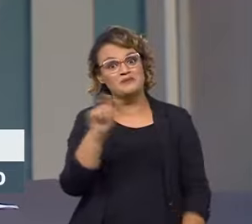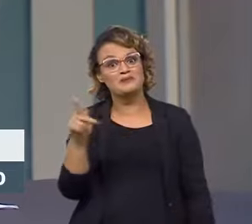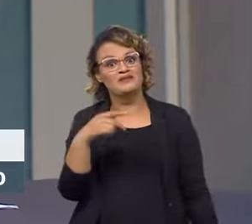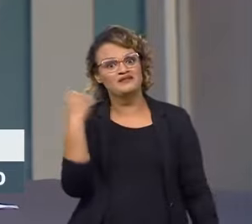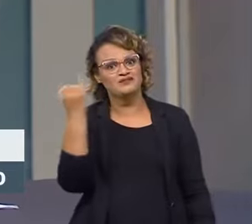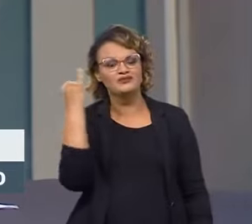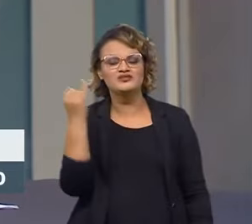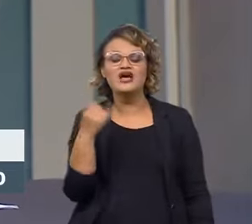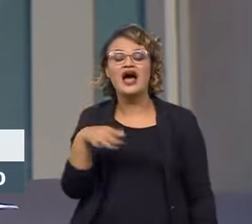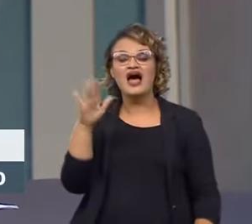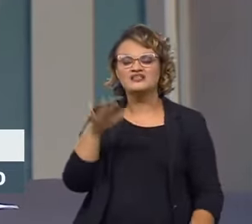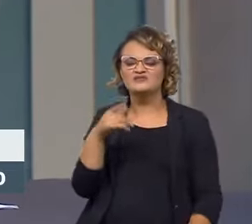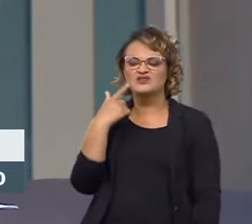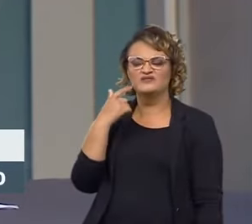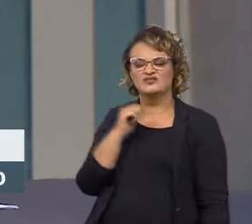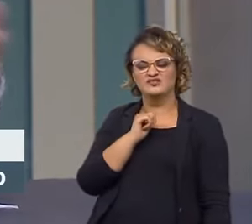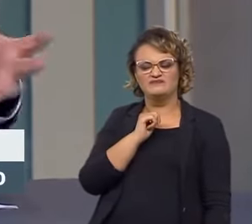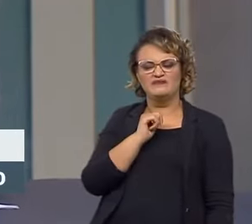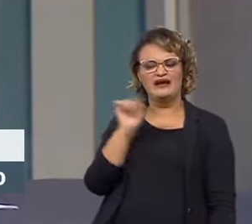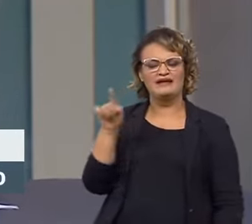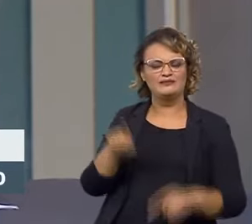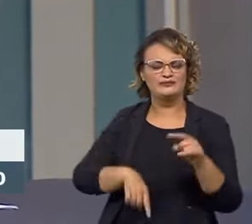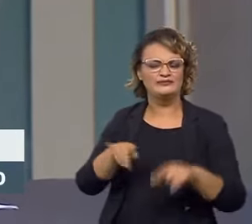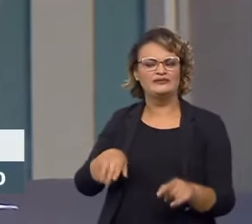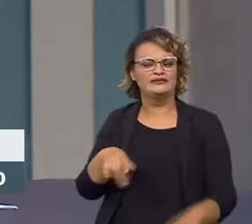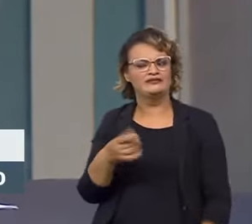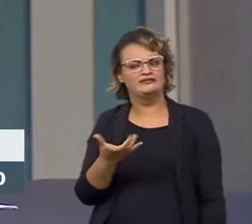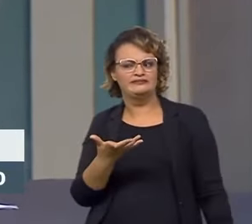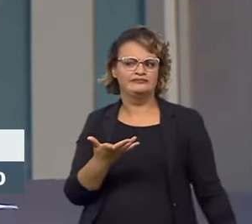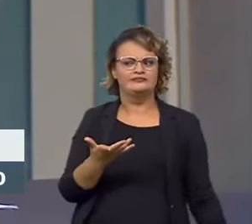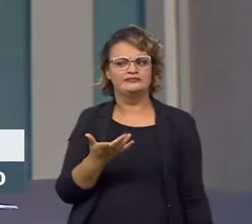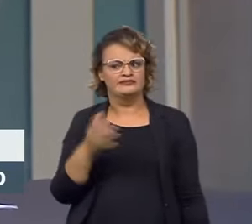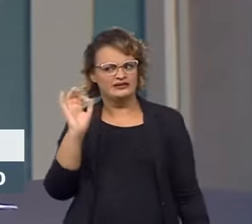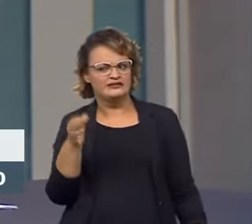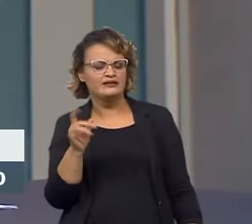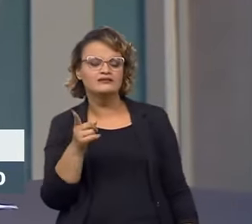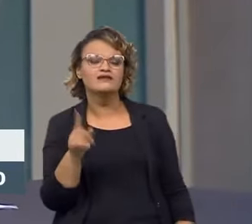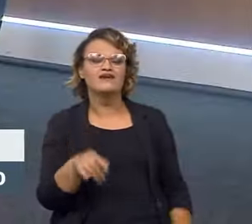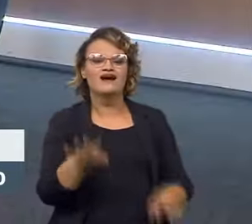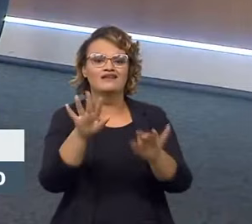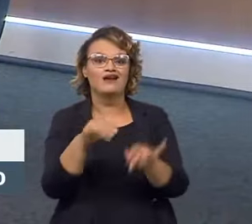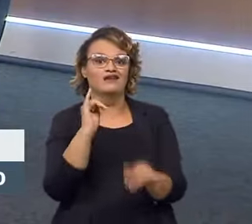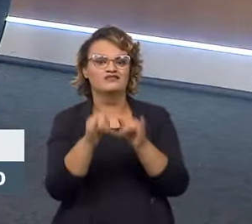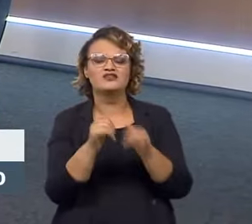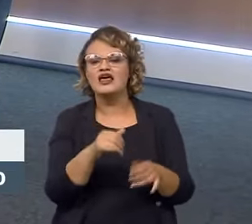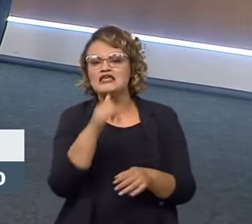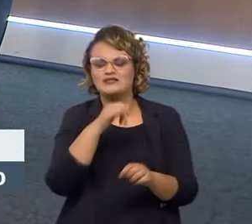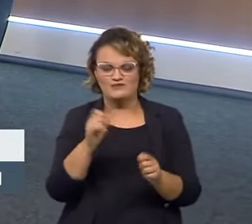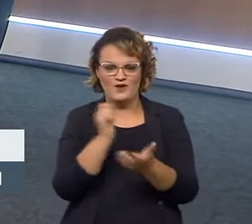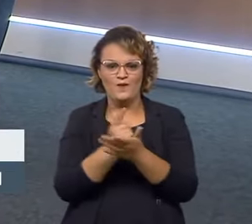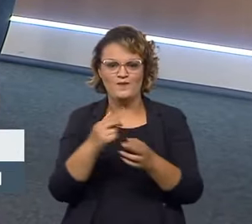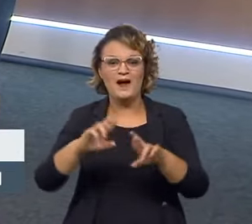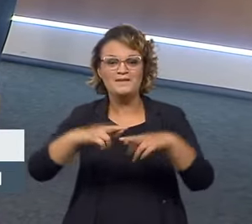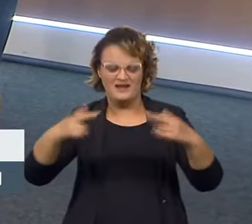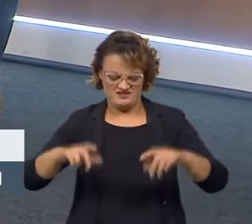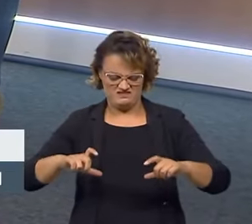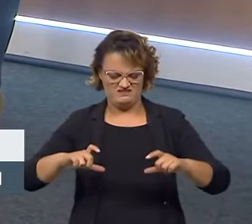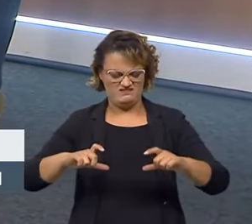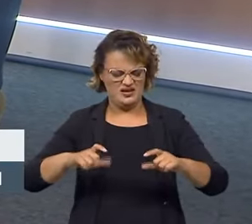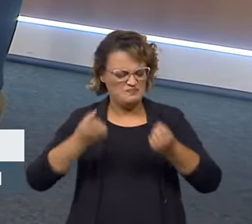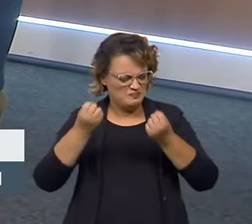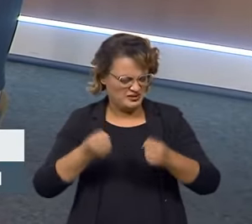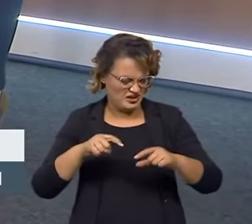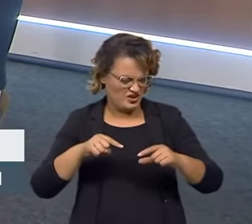desconfiança, por exemplo, numa medida de um produto, numa quantidade de macarrão dentro de um pacote. Então, espera aí, se está acontecendo só naquela loja,